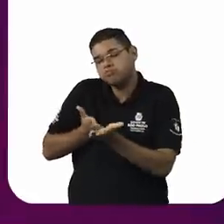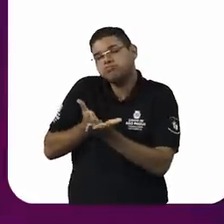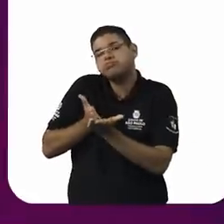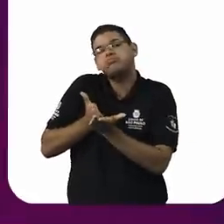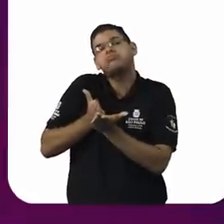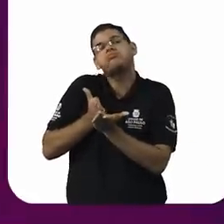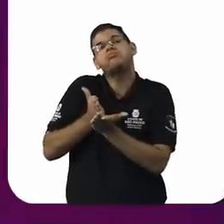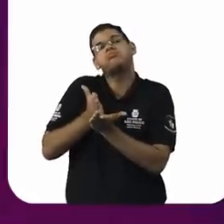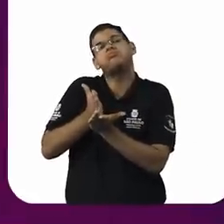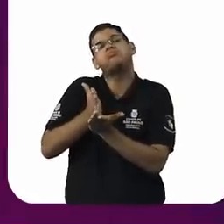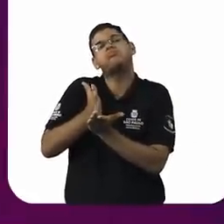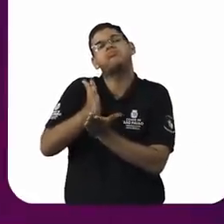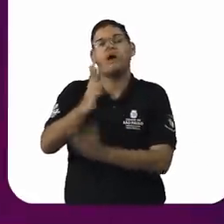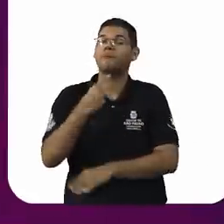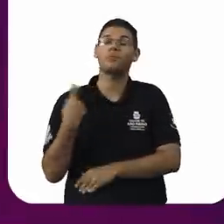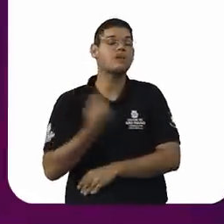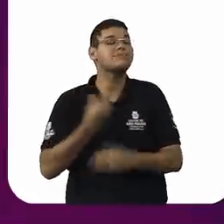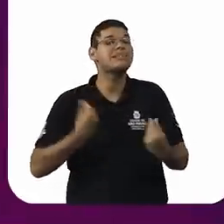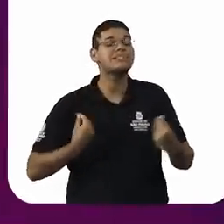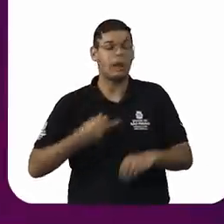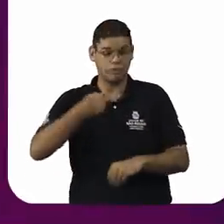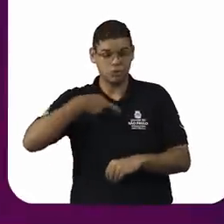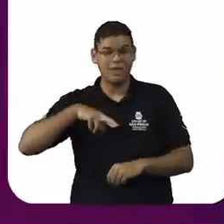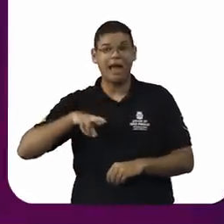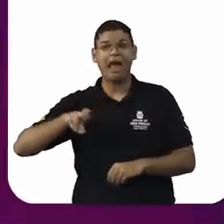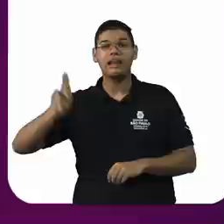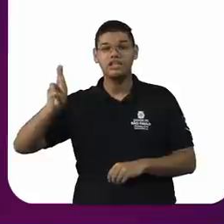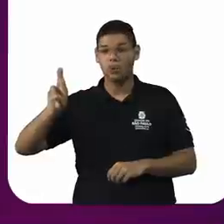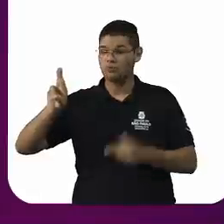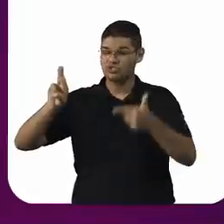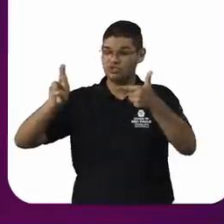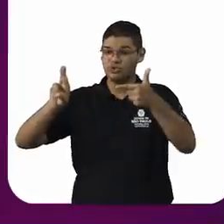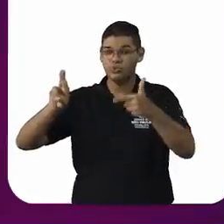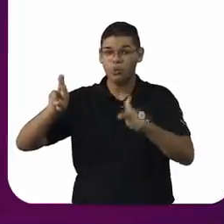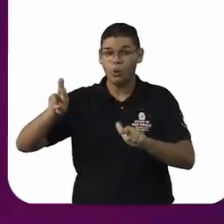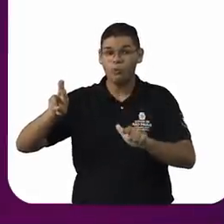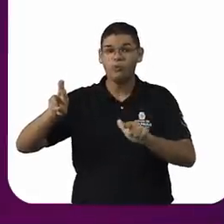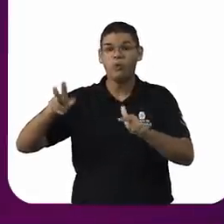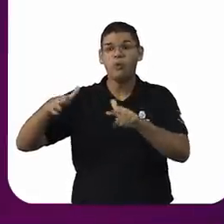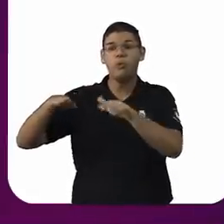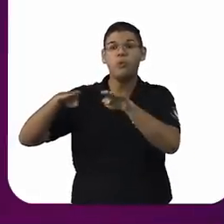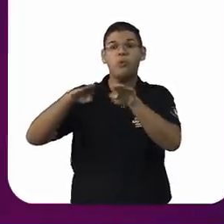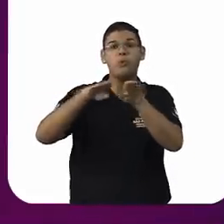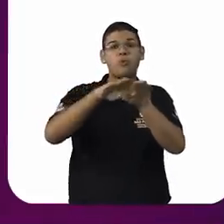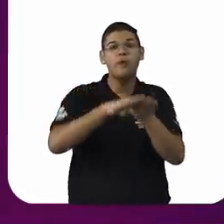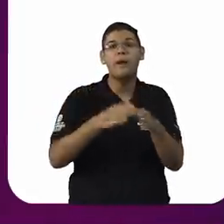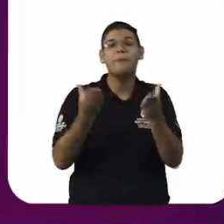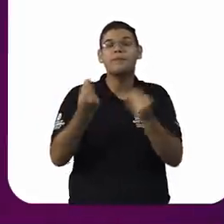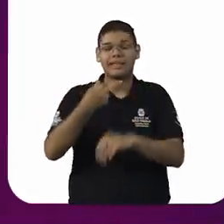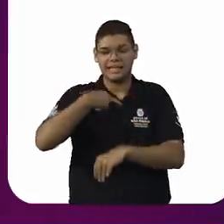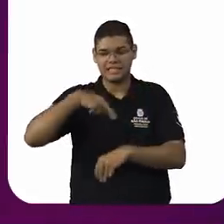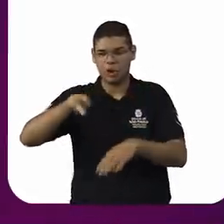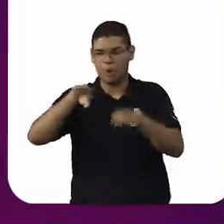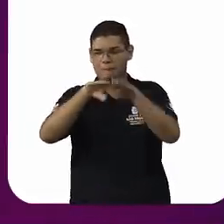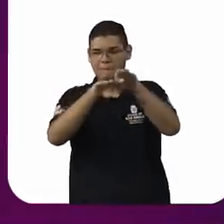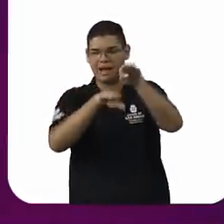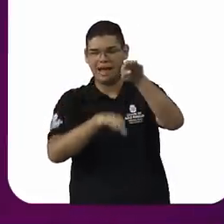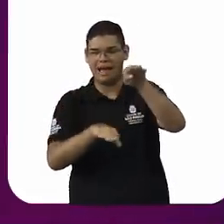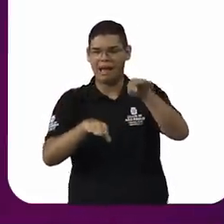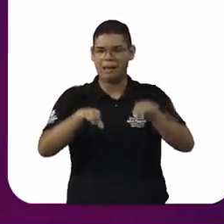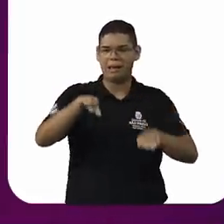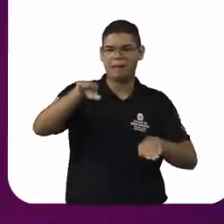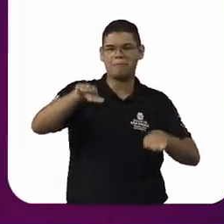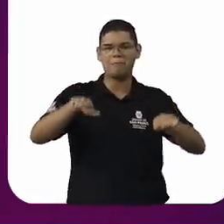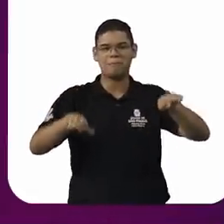nós temos que devolver a religião para o lugar dela. A religião se deslocou, ela não está mais no seu lugar. Ela está num